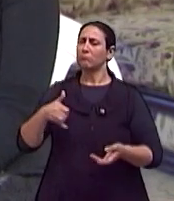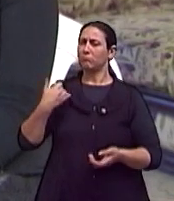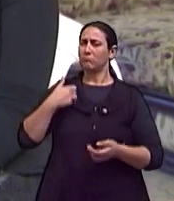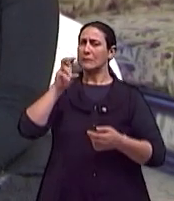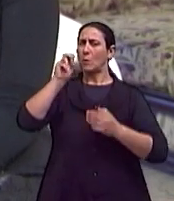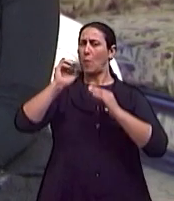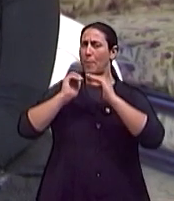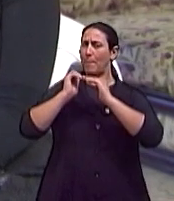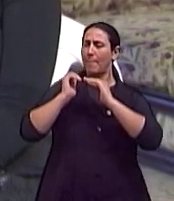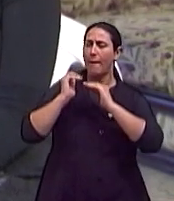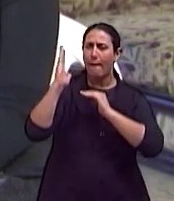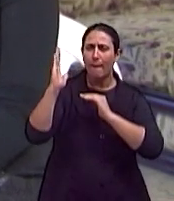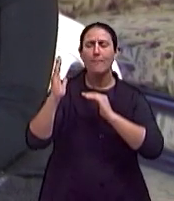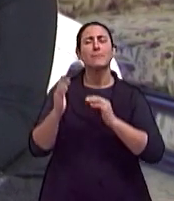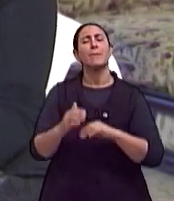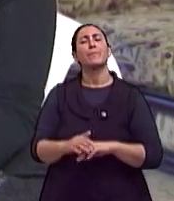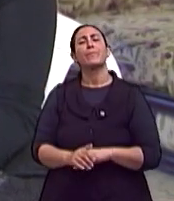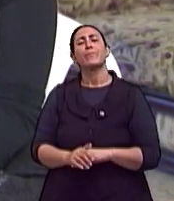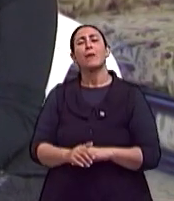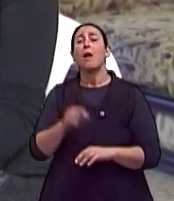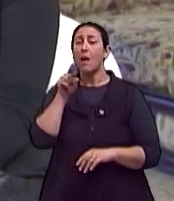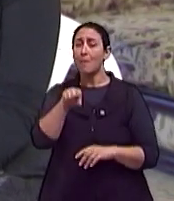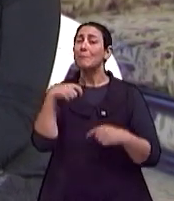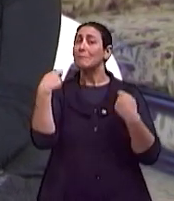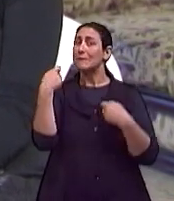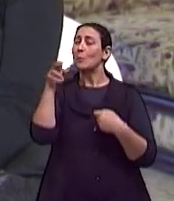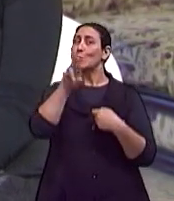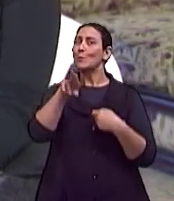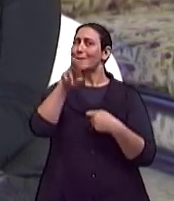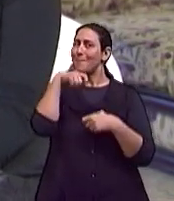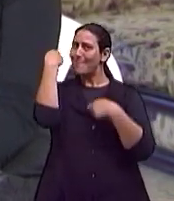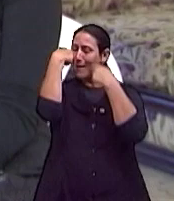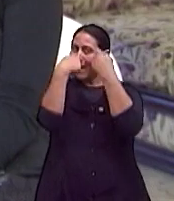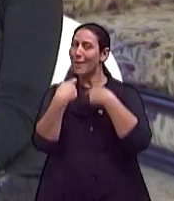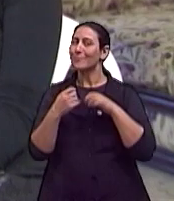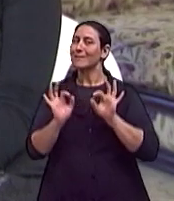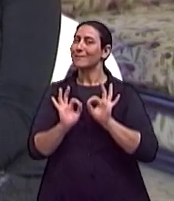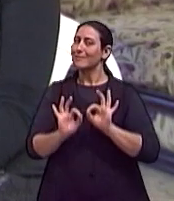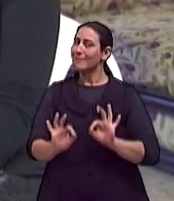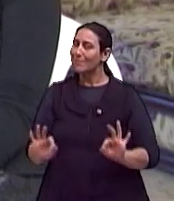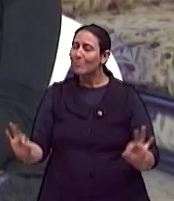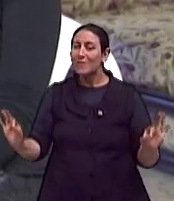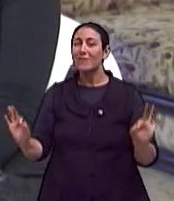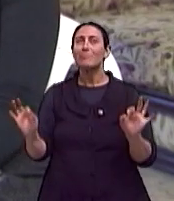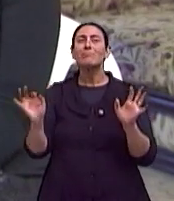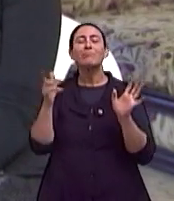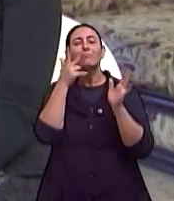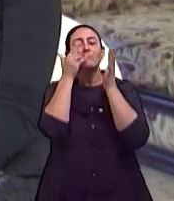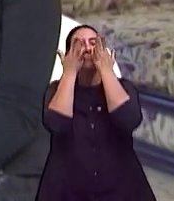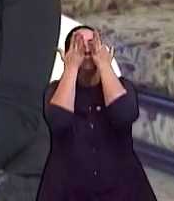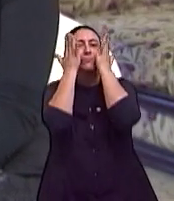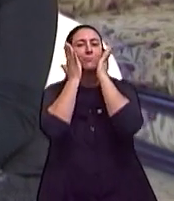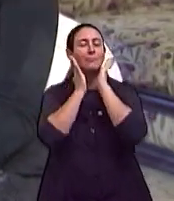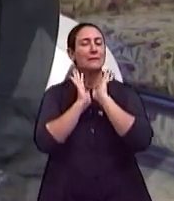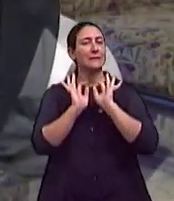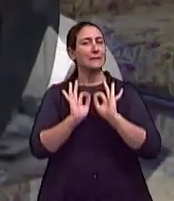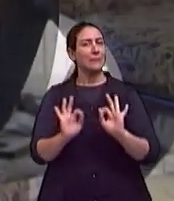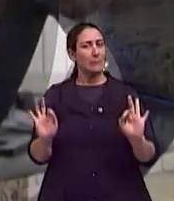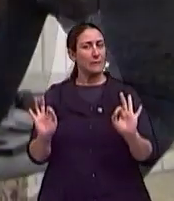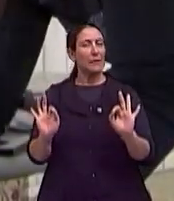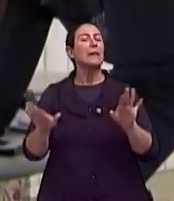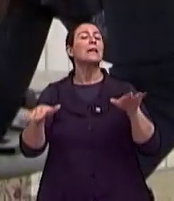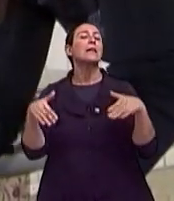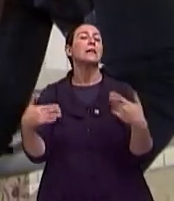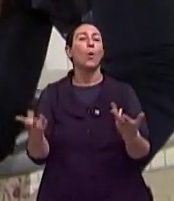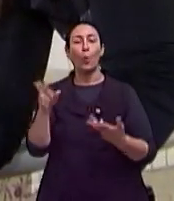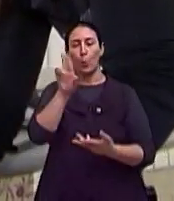50 anos, a gente tem que usar uma maquiagem bem simples, como se não tivesse maquiada, tá? Então a